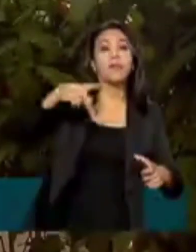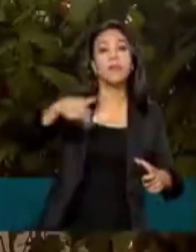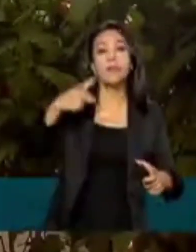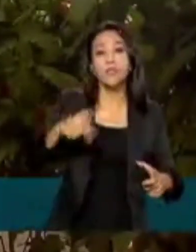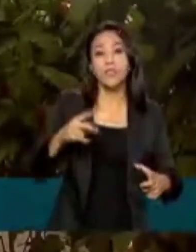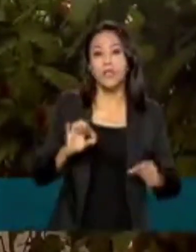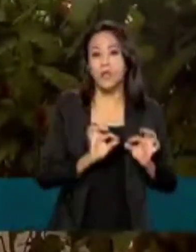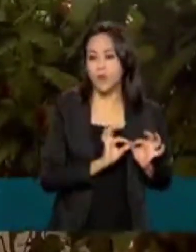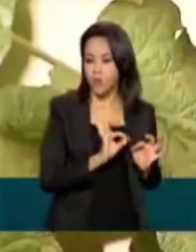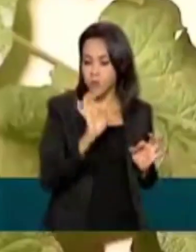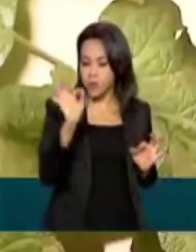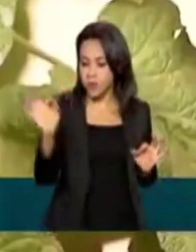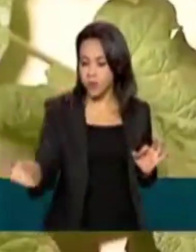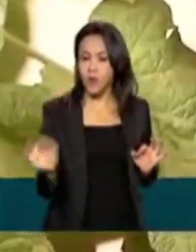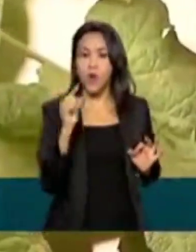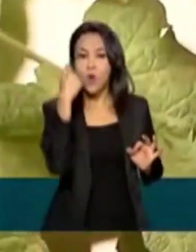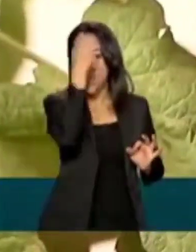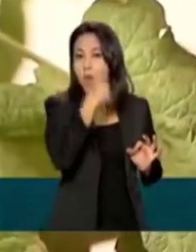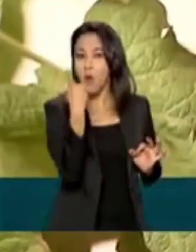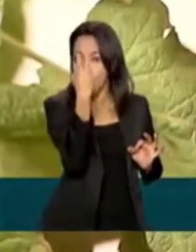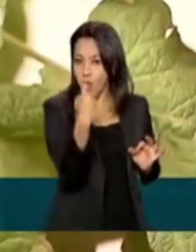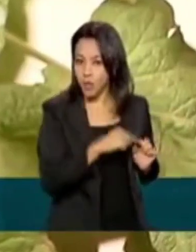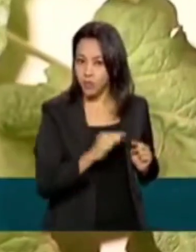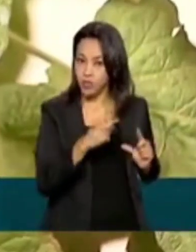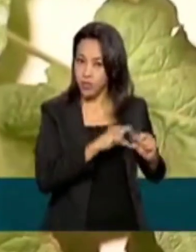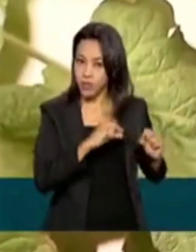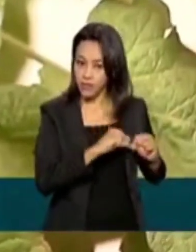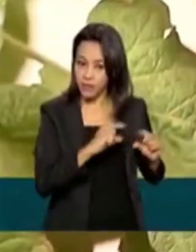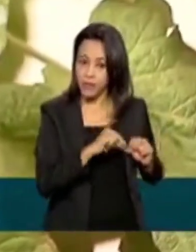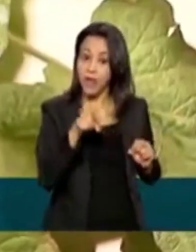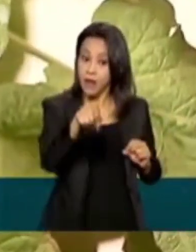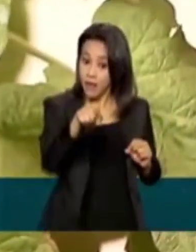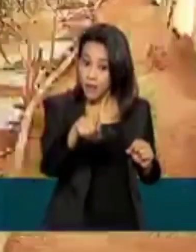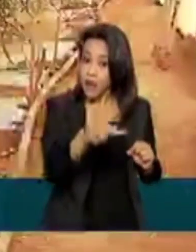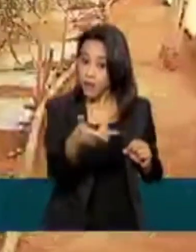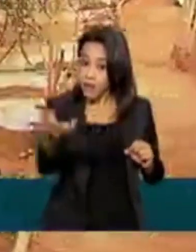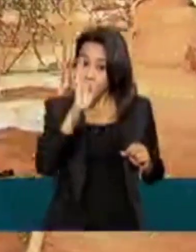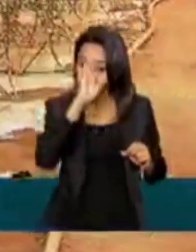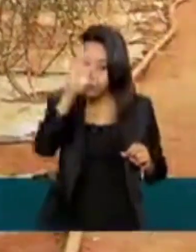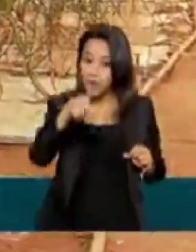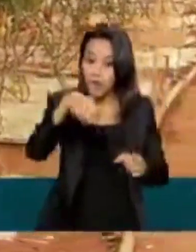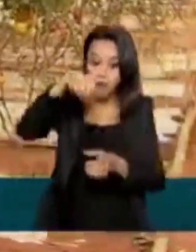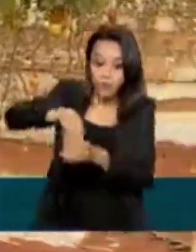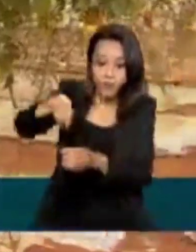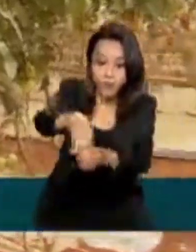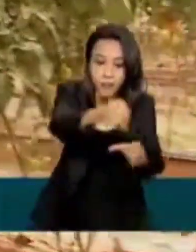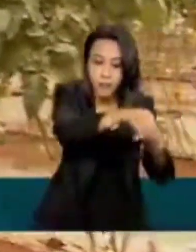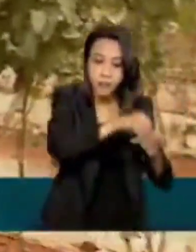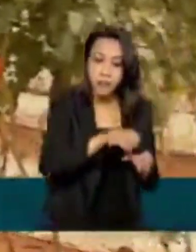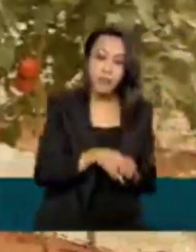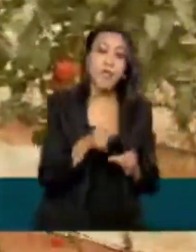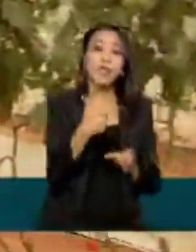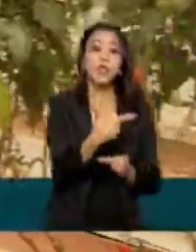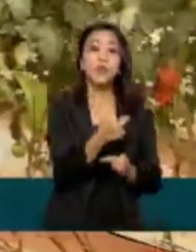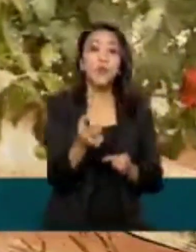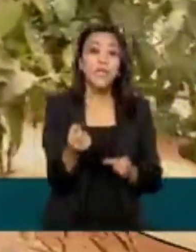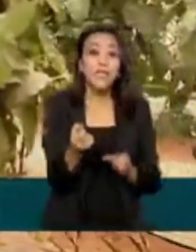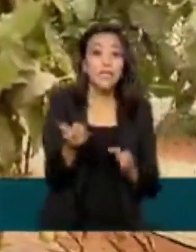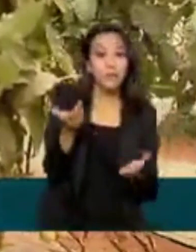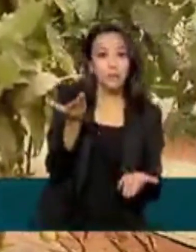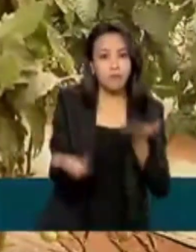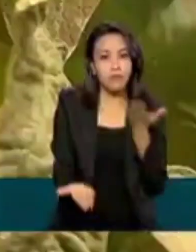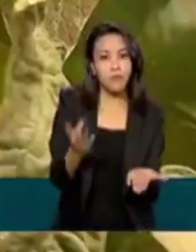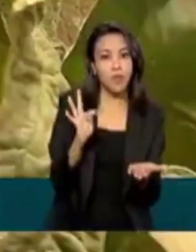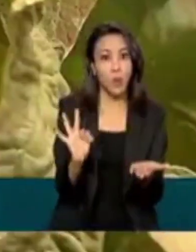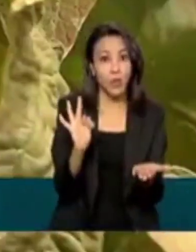de uma hora de Brasília, o cultivo de tomate orgânico é a principal atividade. São 200 toneladas produzidas por ano. O